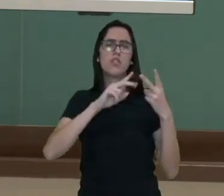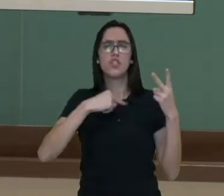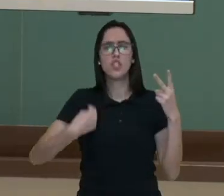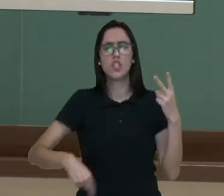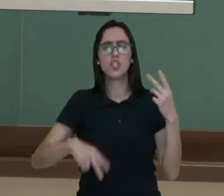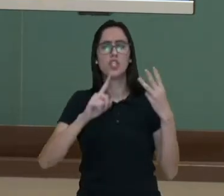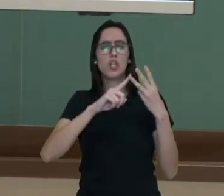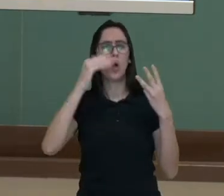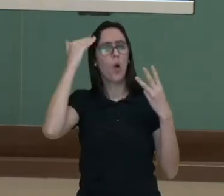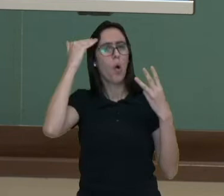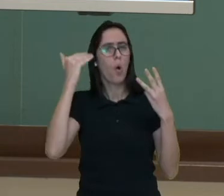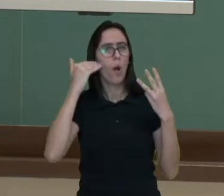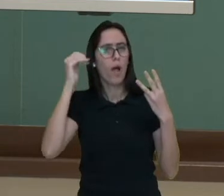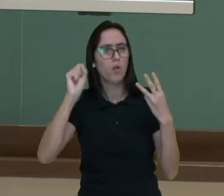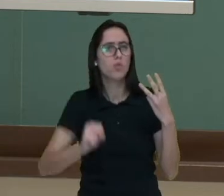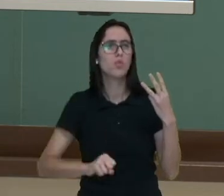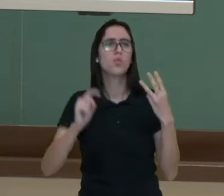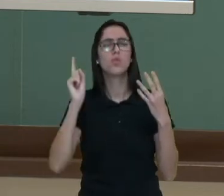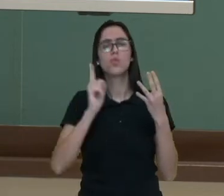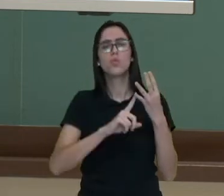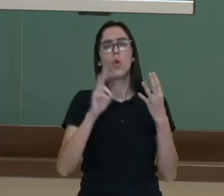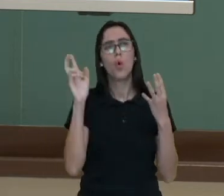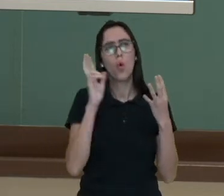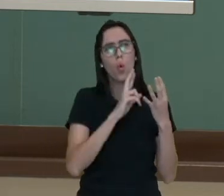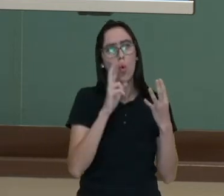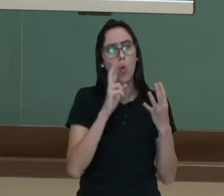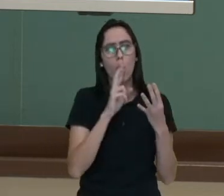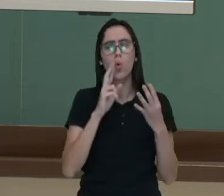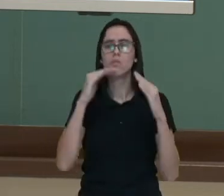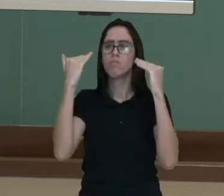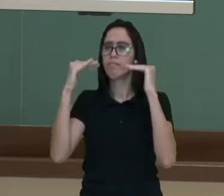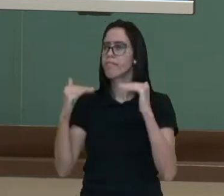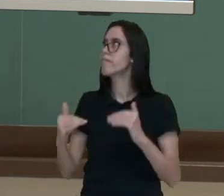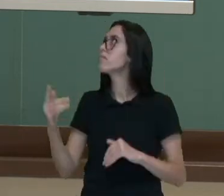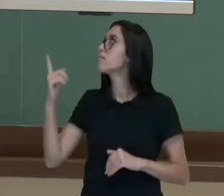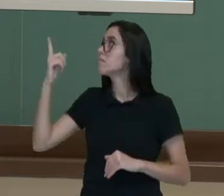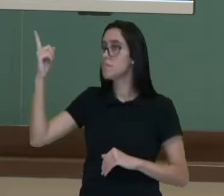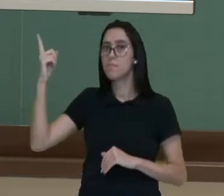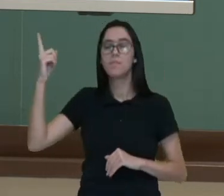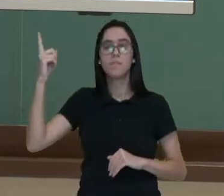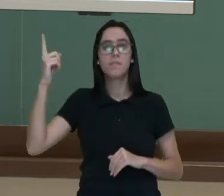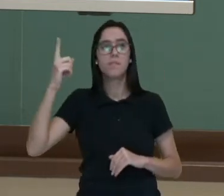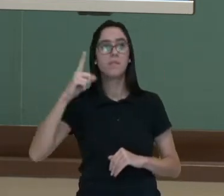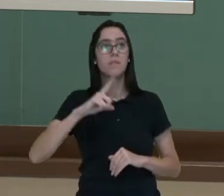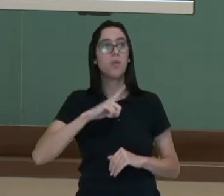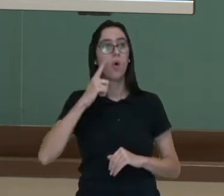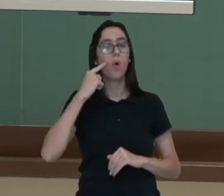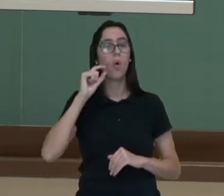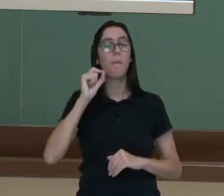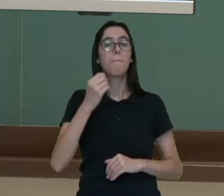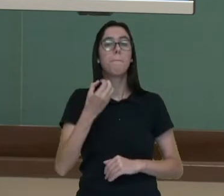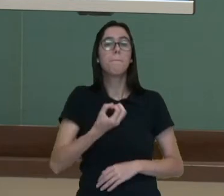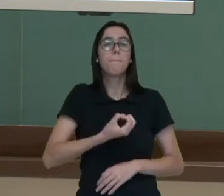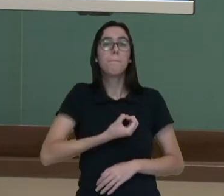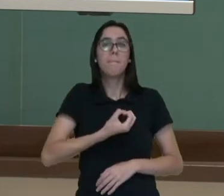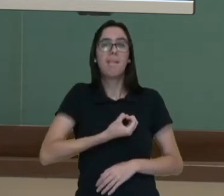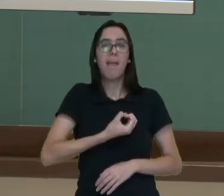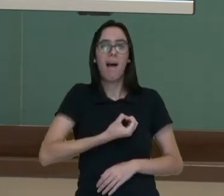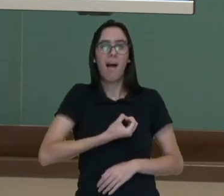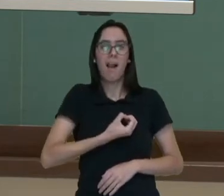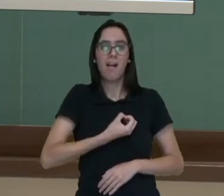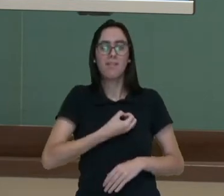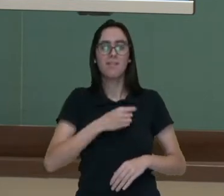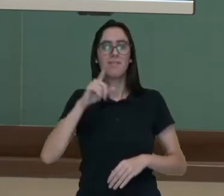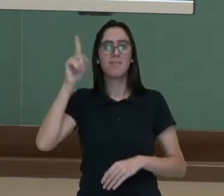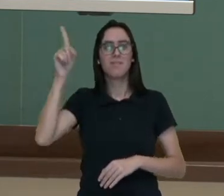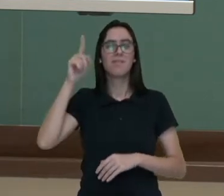Coreia do Sul, Rússia ali, né, e tá falando, né, de um título, né, o título já diz aqui, medalhas conquistadas em